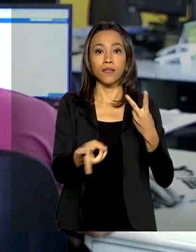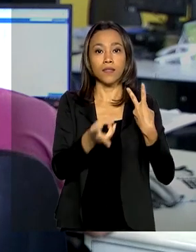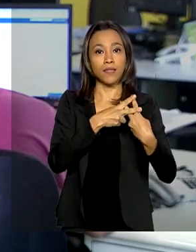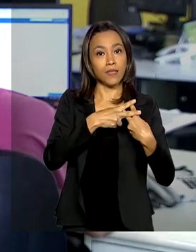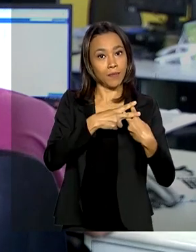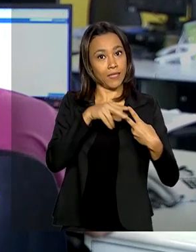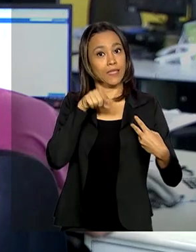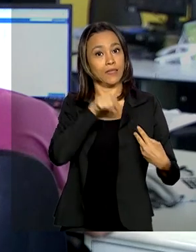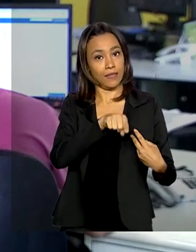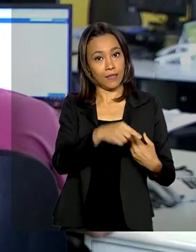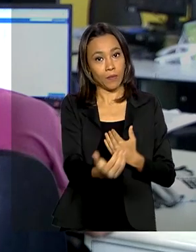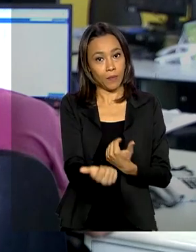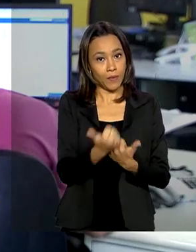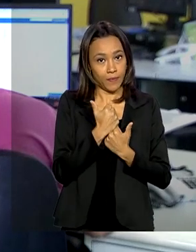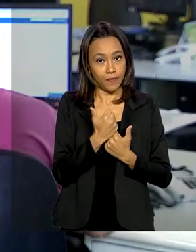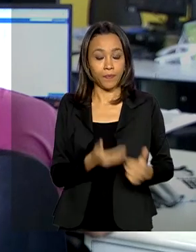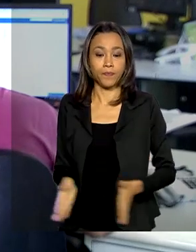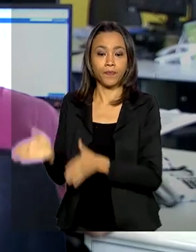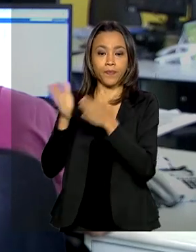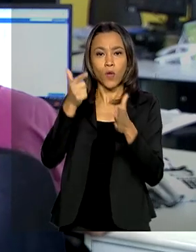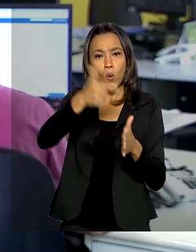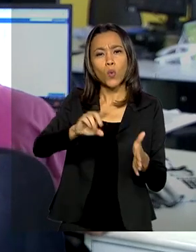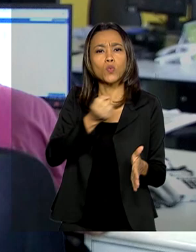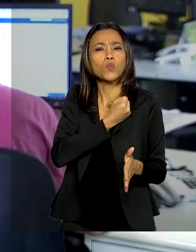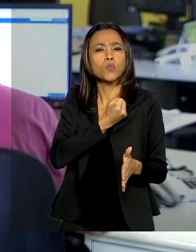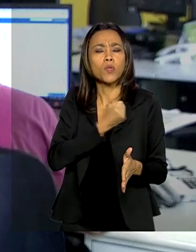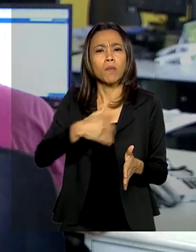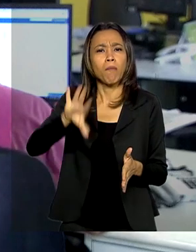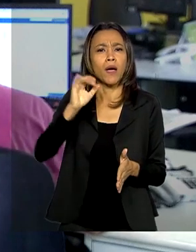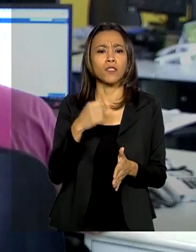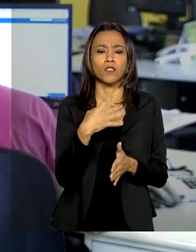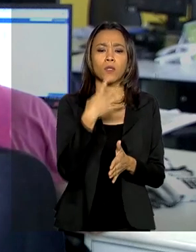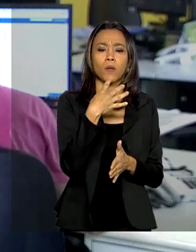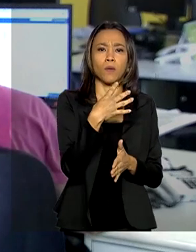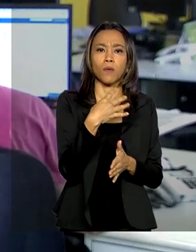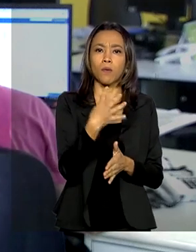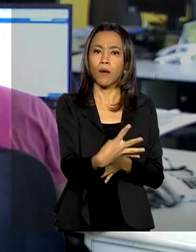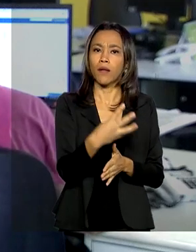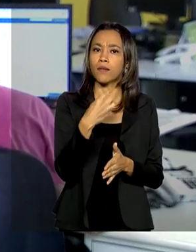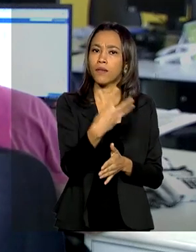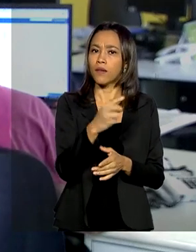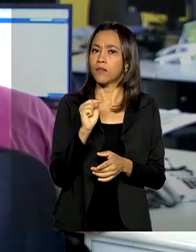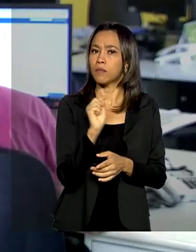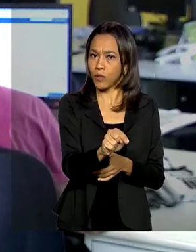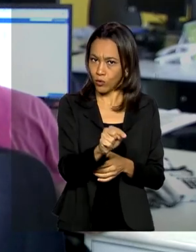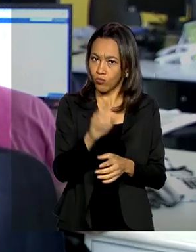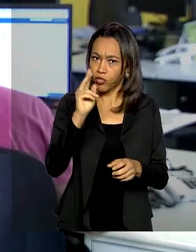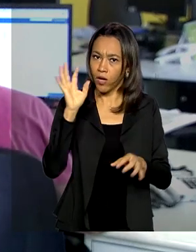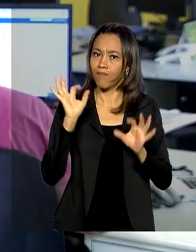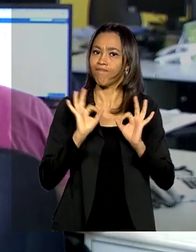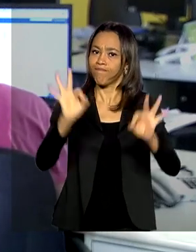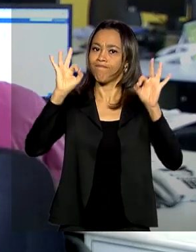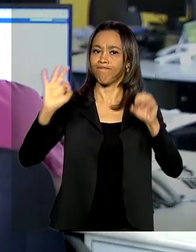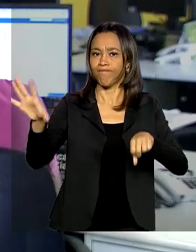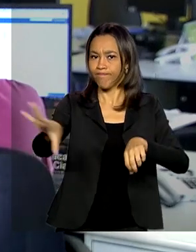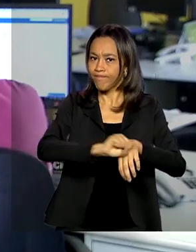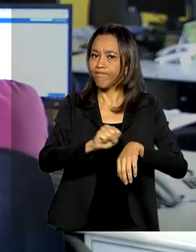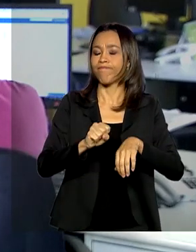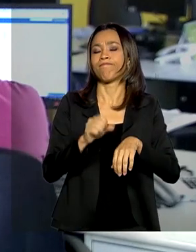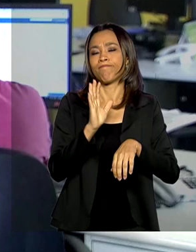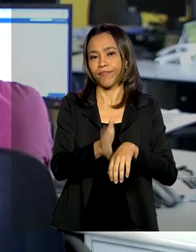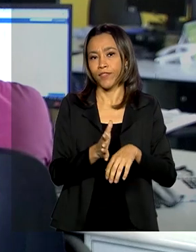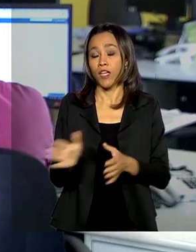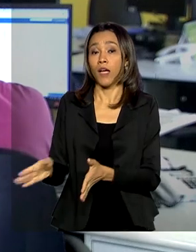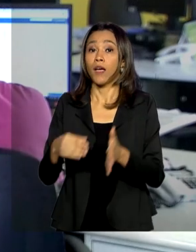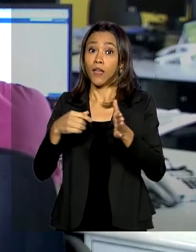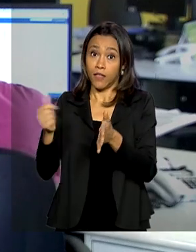números de Covid-19. O Brasil tem mais de 43 mil casos confirmados e 2.741 mortes.